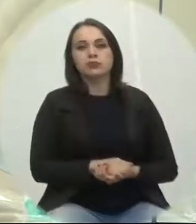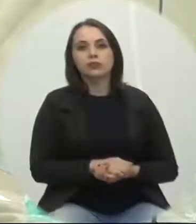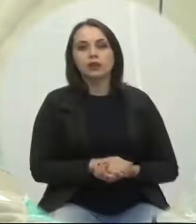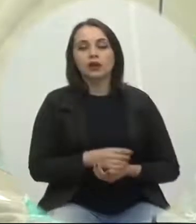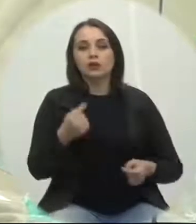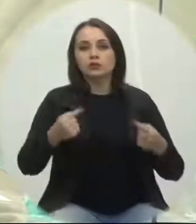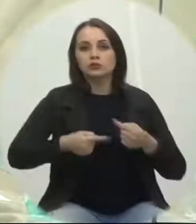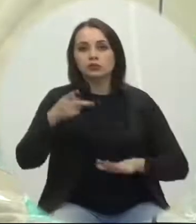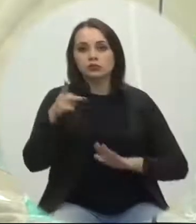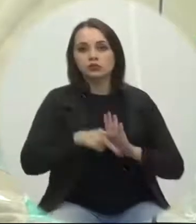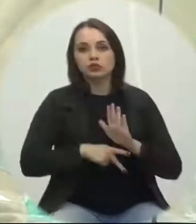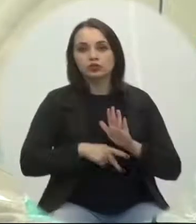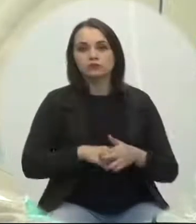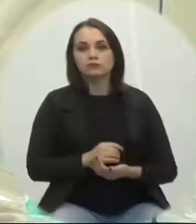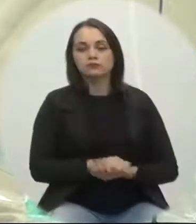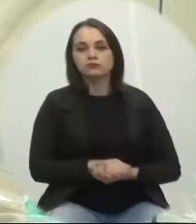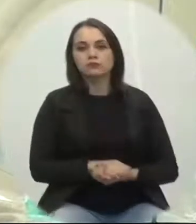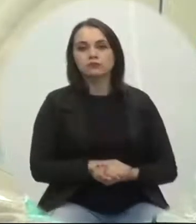discussão, o projeto.